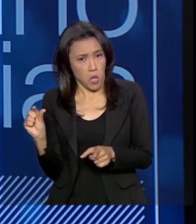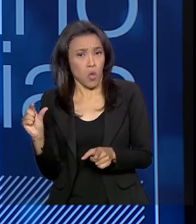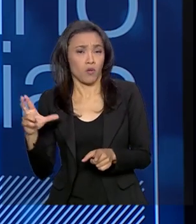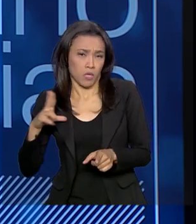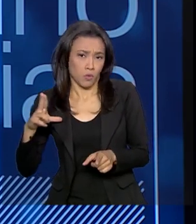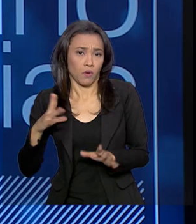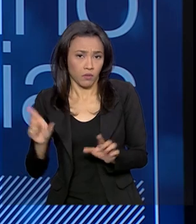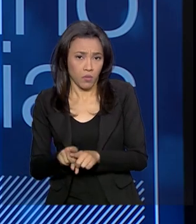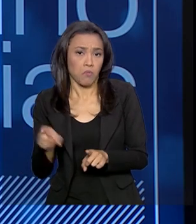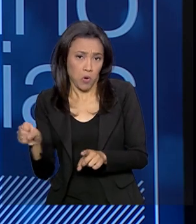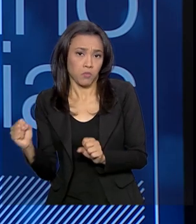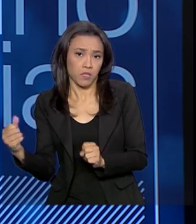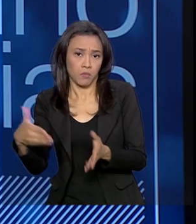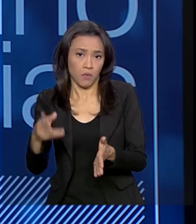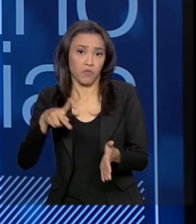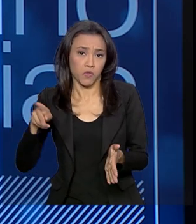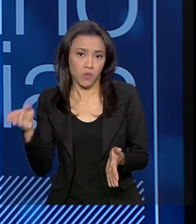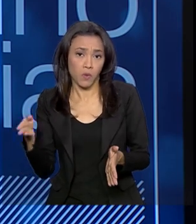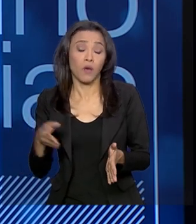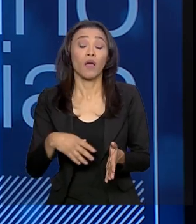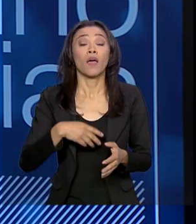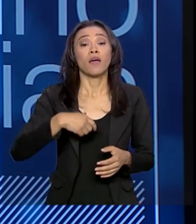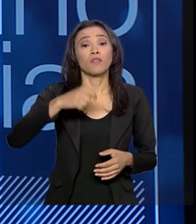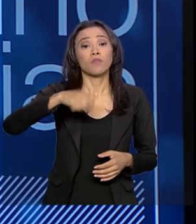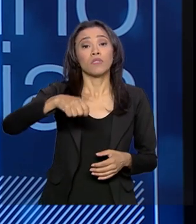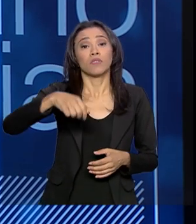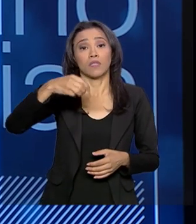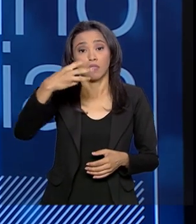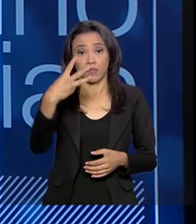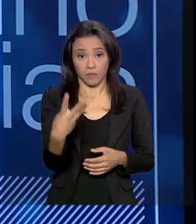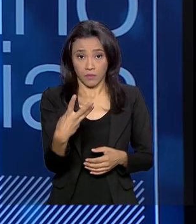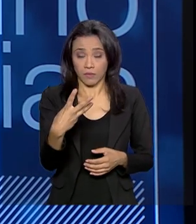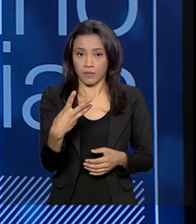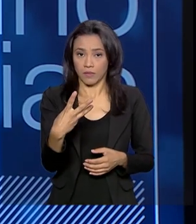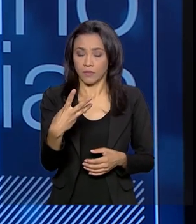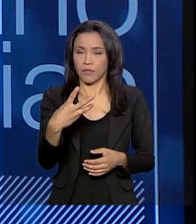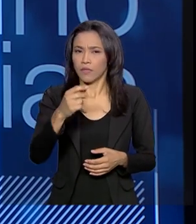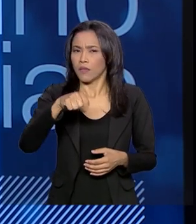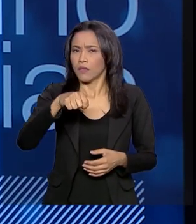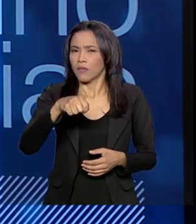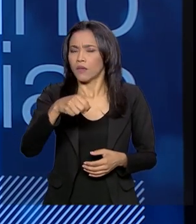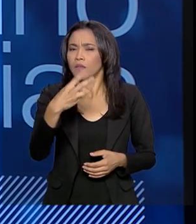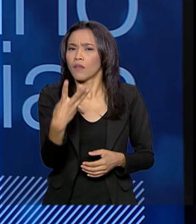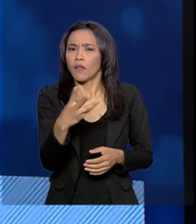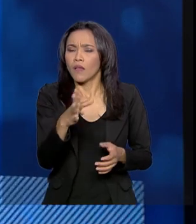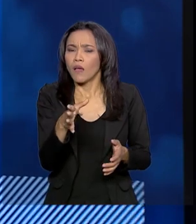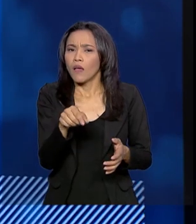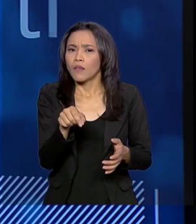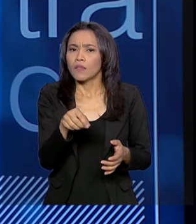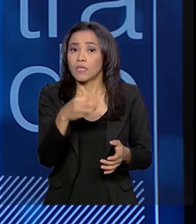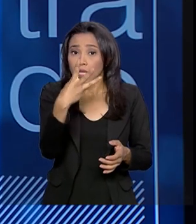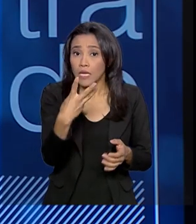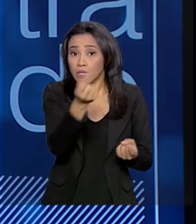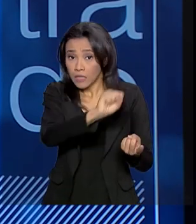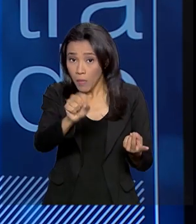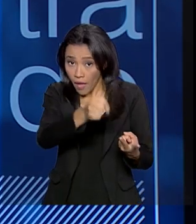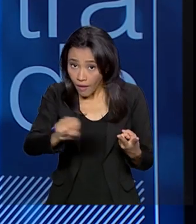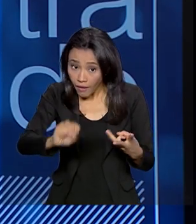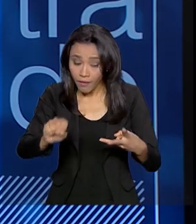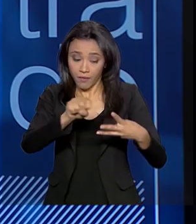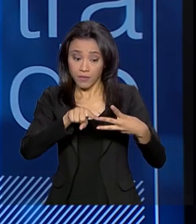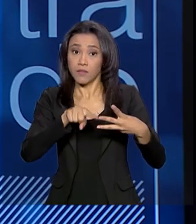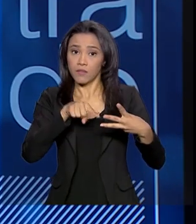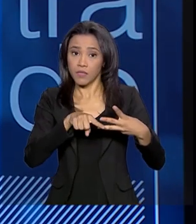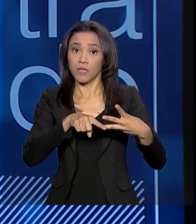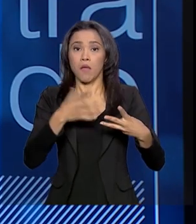Ou seja, um curso que dura três semestres, com foco em ensino de ciências. Parte do ensino é presencial, parte ele é à distância,